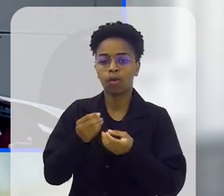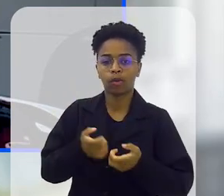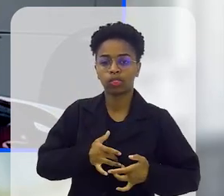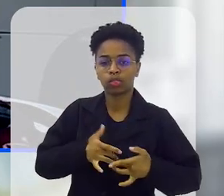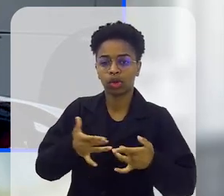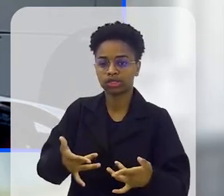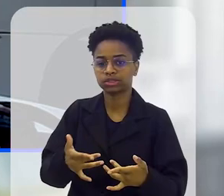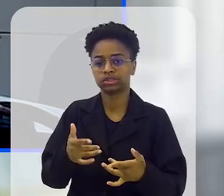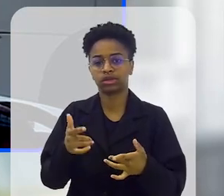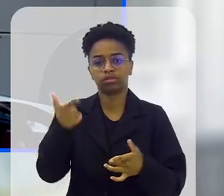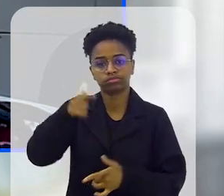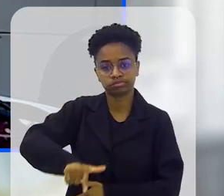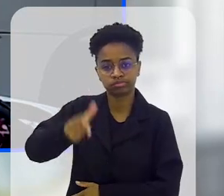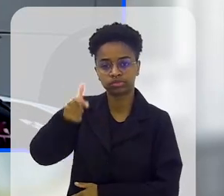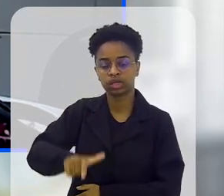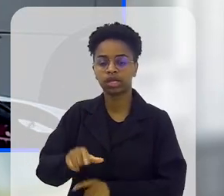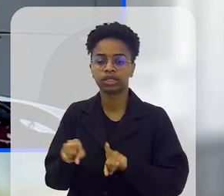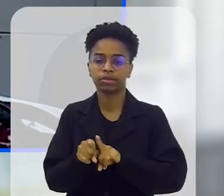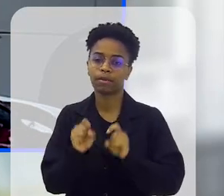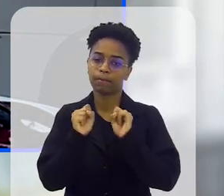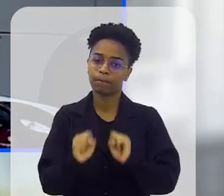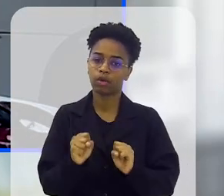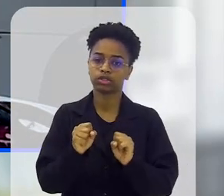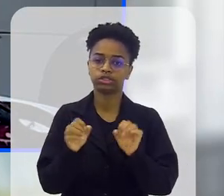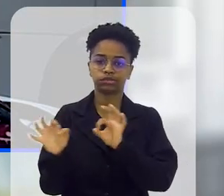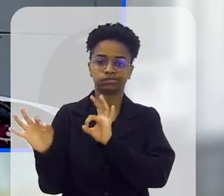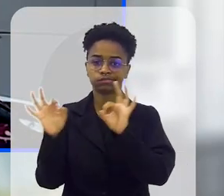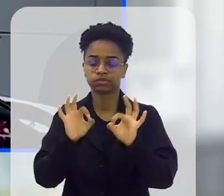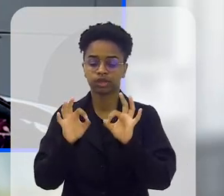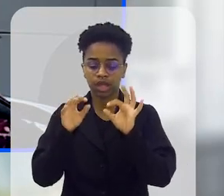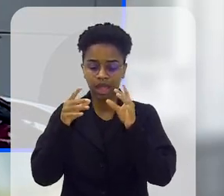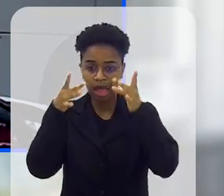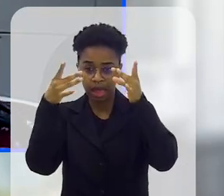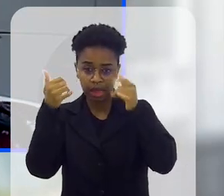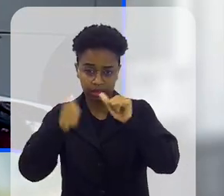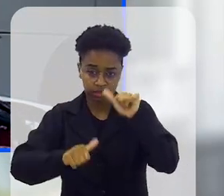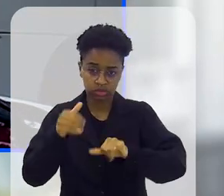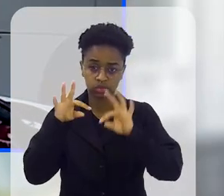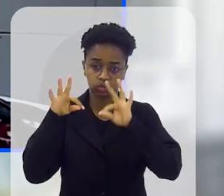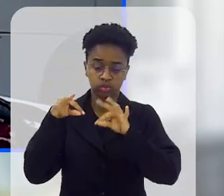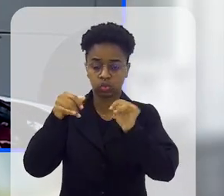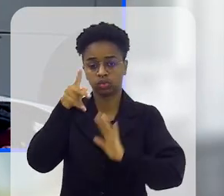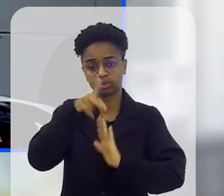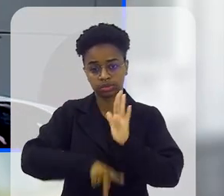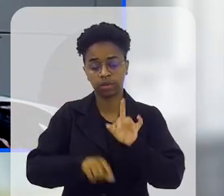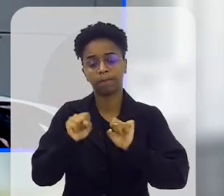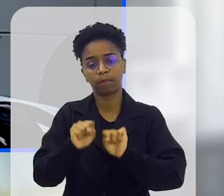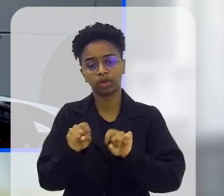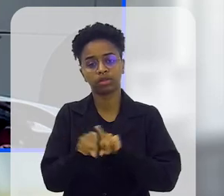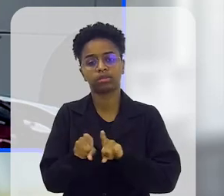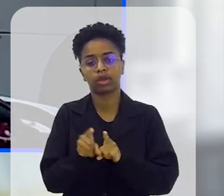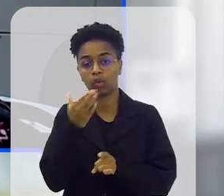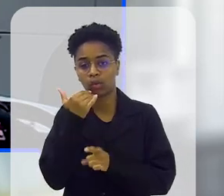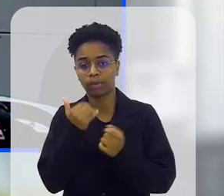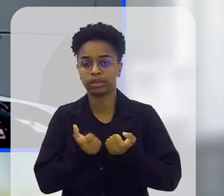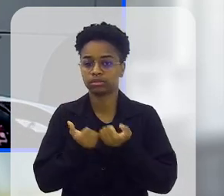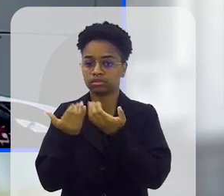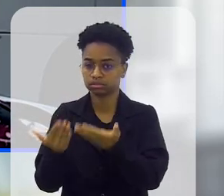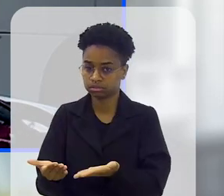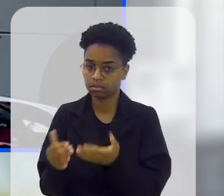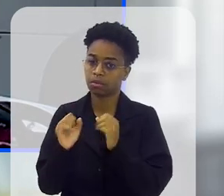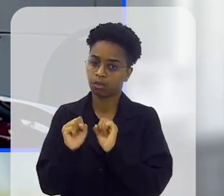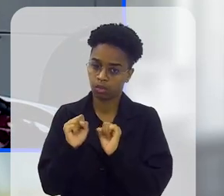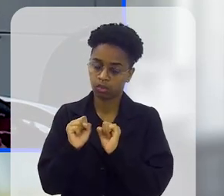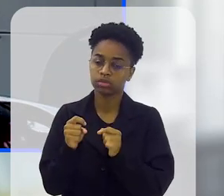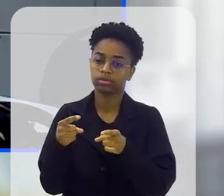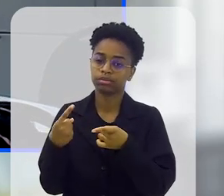recorrente, aí ela pode ver nossos projetos todos, e ver de que forma ela pode ajudar, a doação de alimentos é importante para a